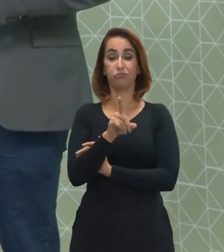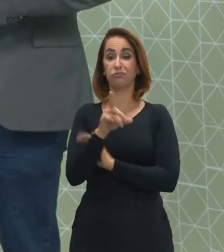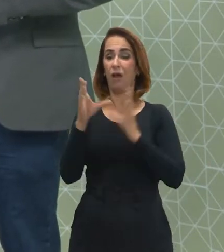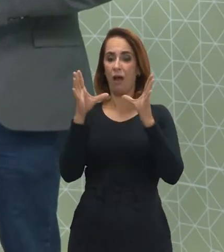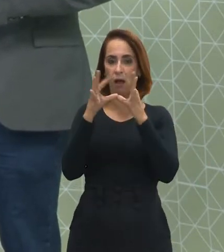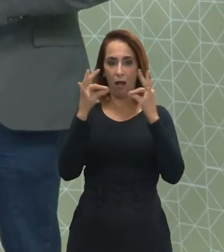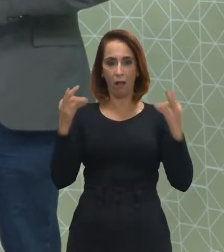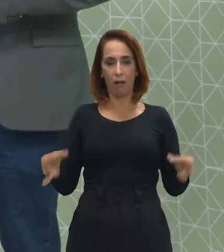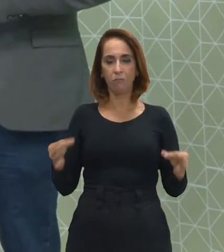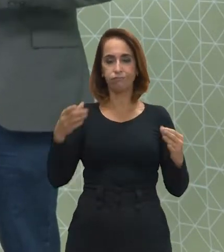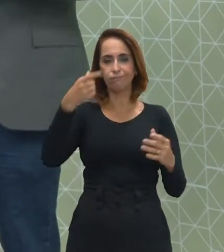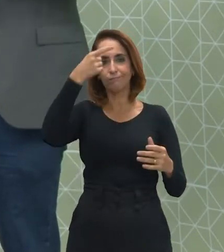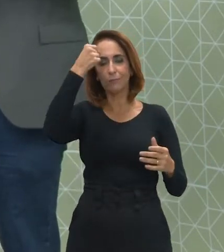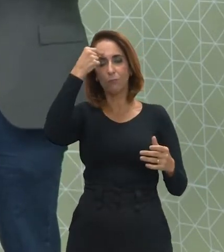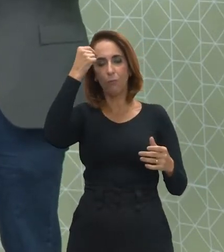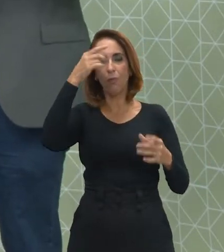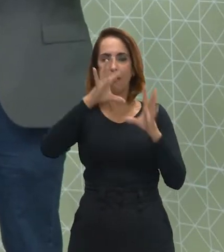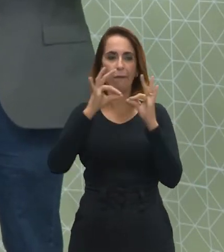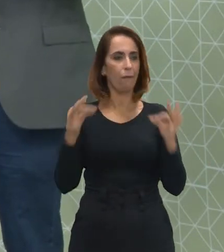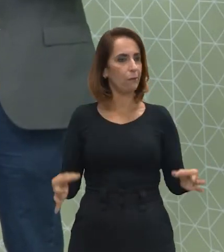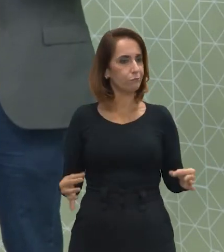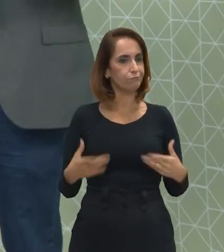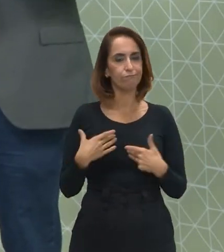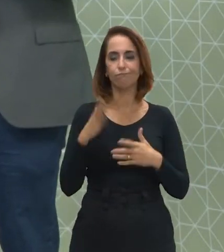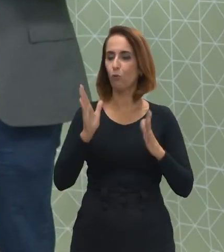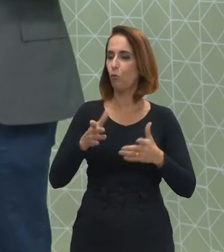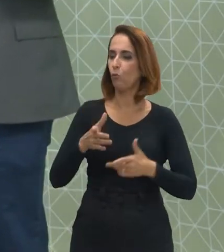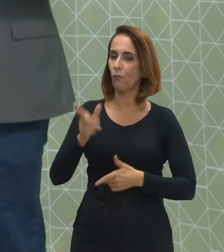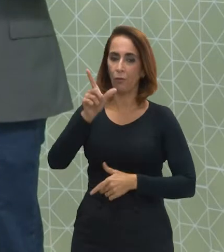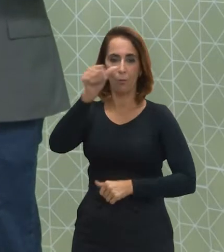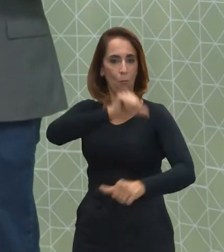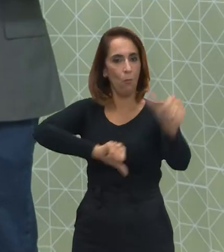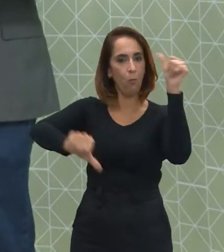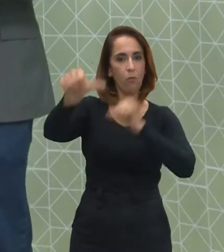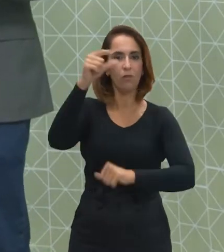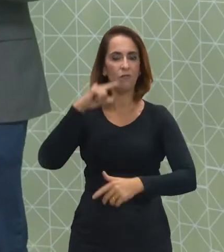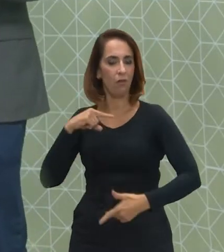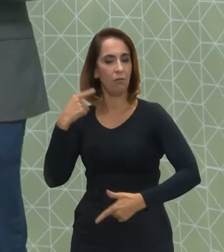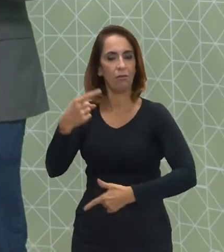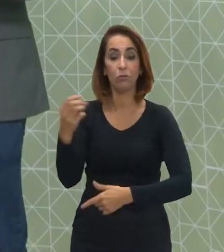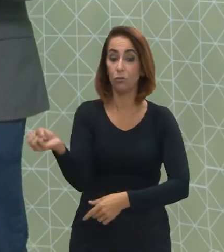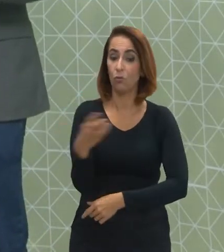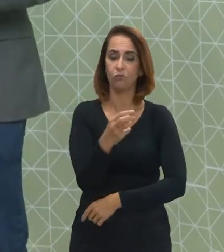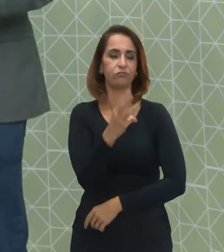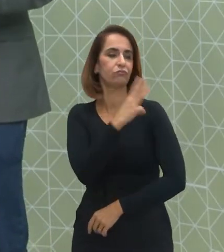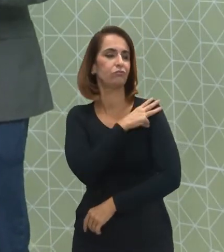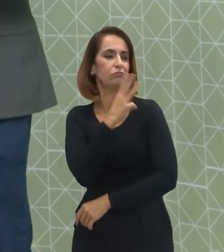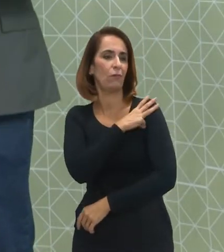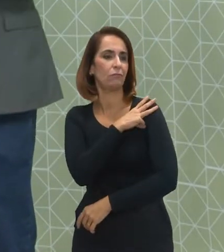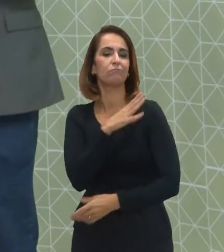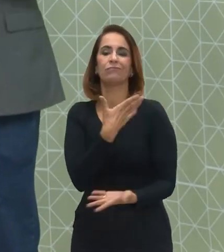clássicos, hoje essa mudança que também vem para atender a questões do novo ensino médio, que é essa